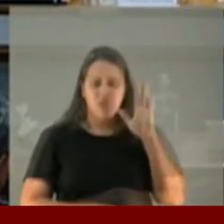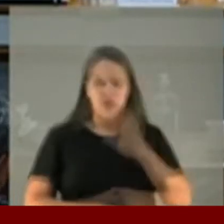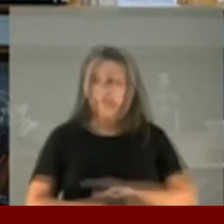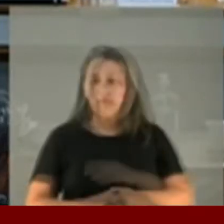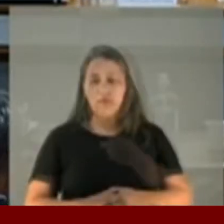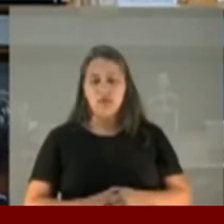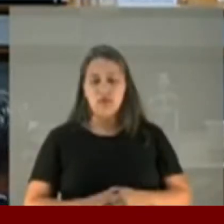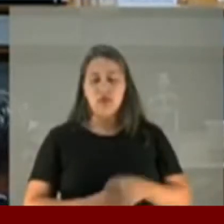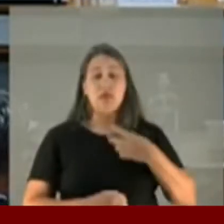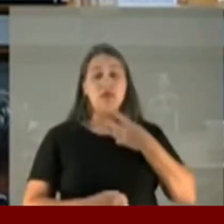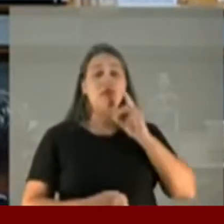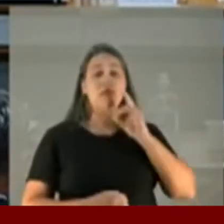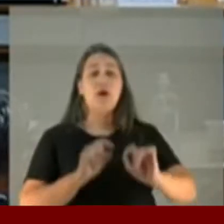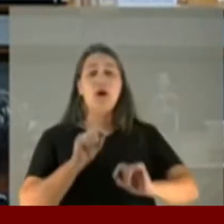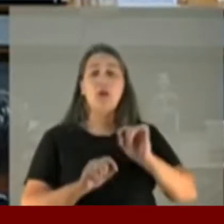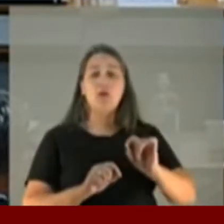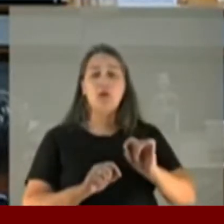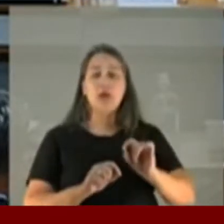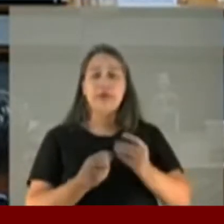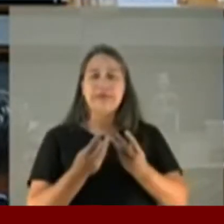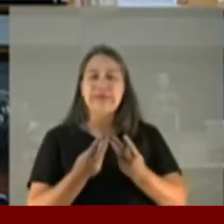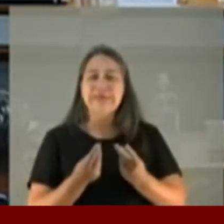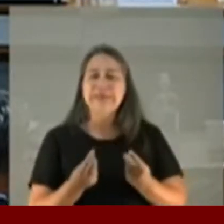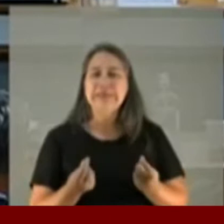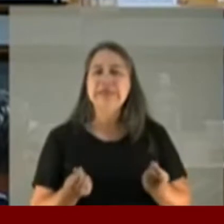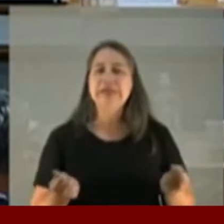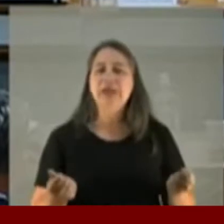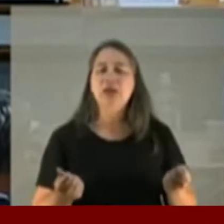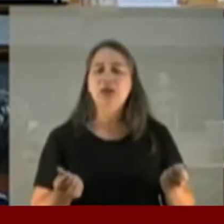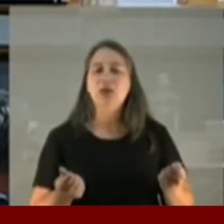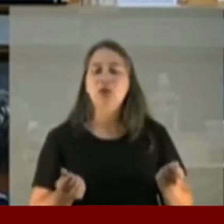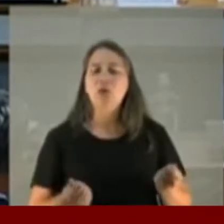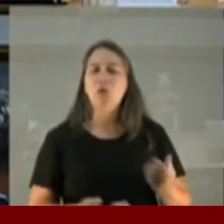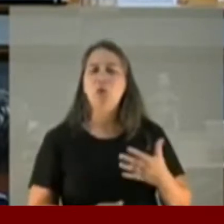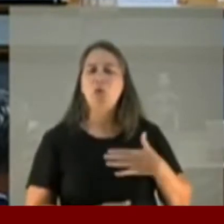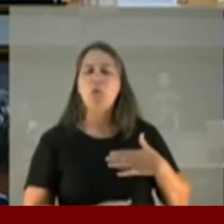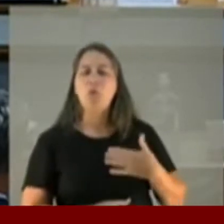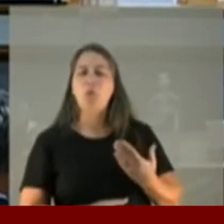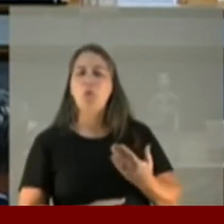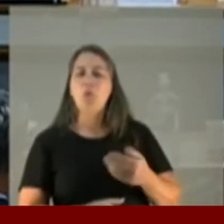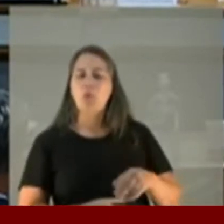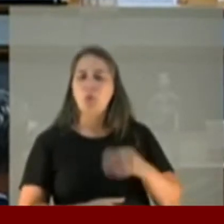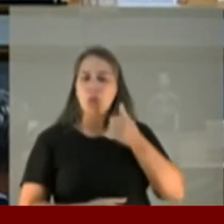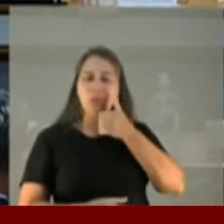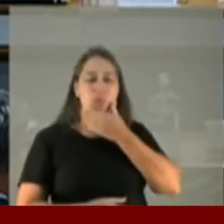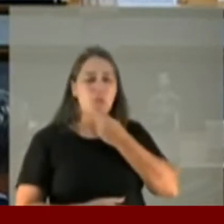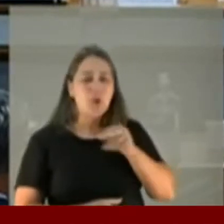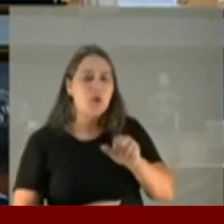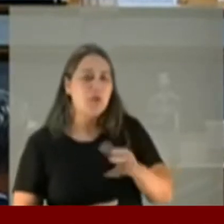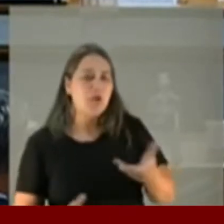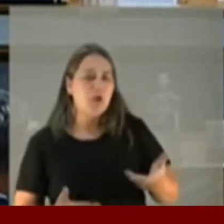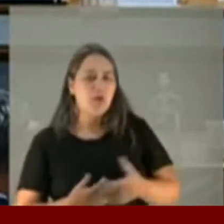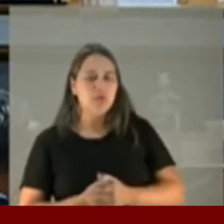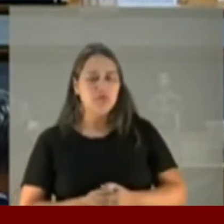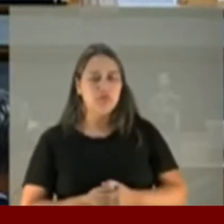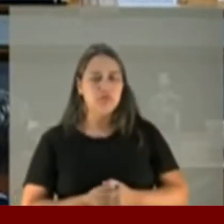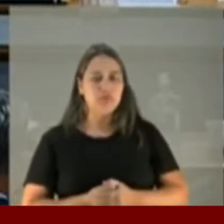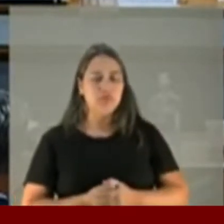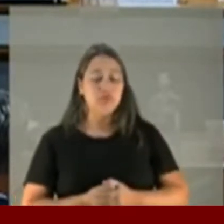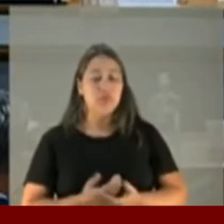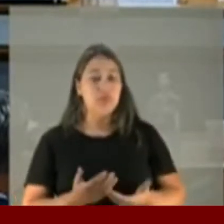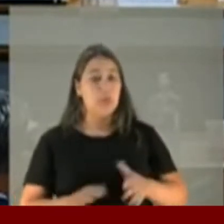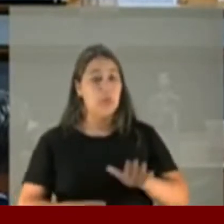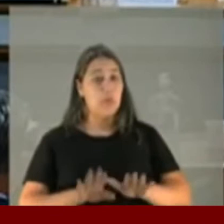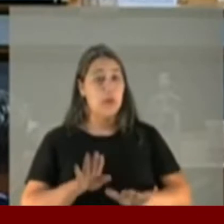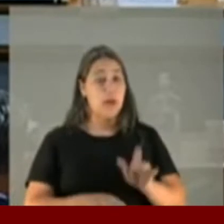não, não. Eu estou muito meu irmão nos últimos 70 dias, é isso? A princípio foi o que eu entendi no áudio. Eu não estou entendendo isso. Parece uma gíria quando ele